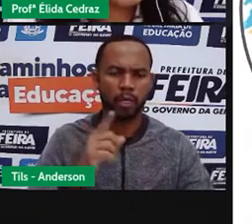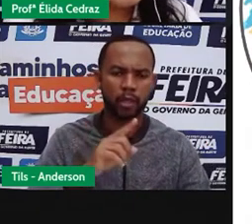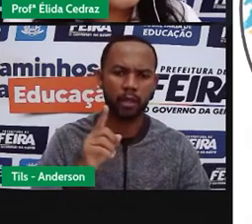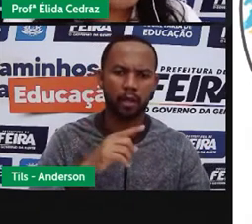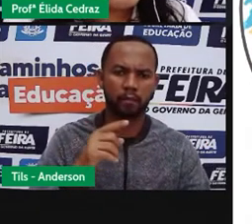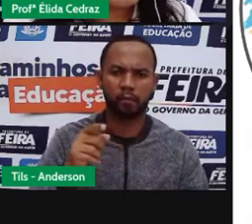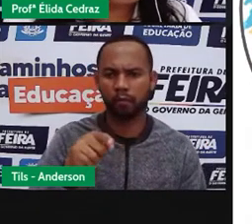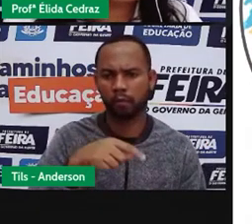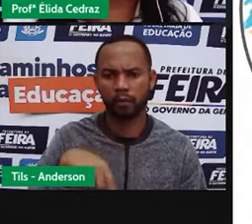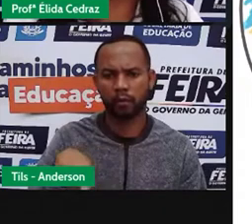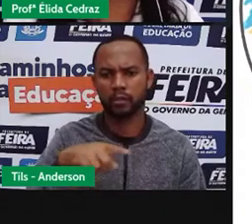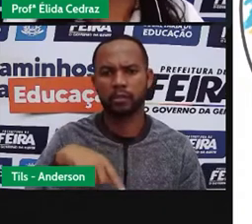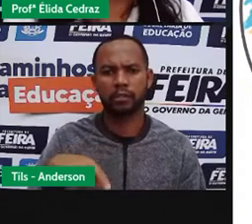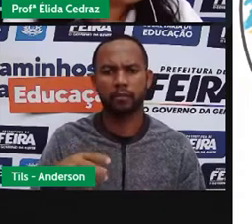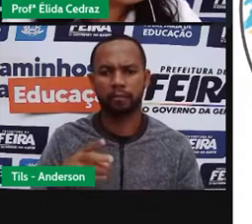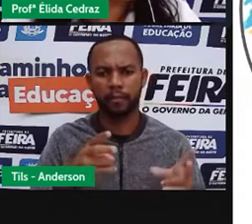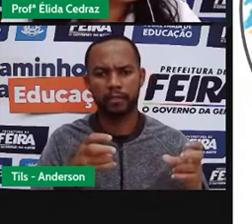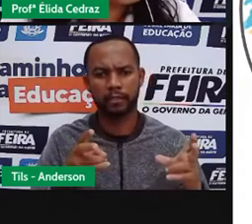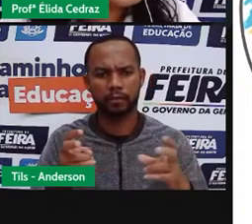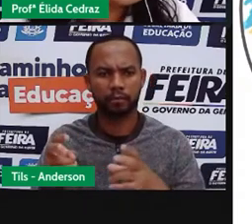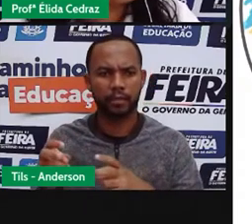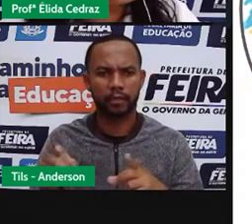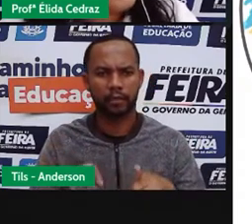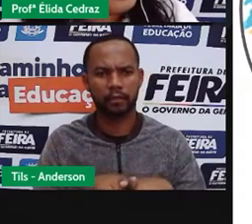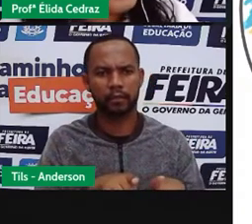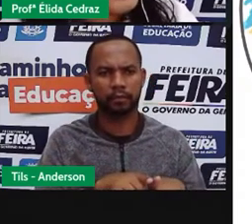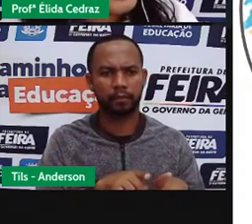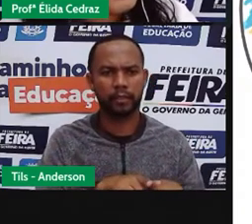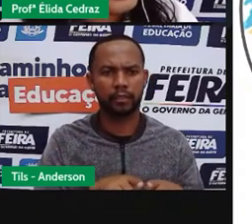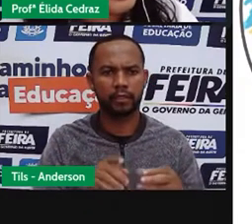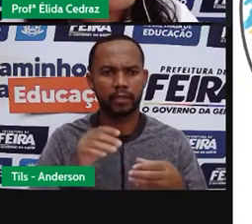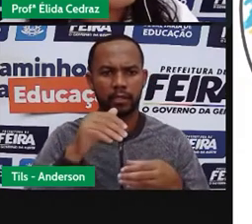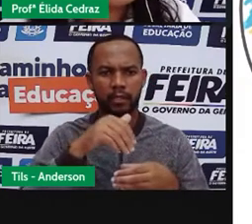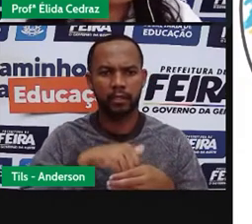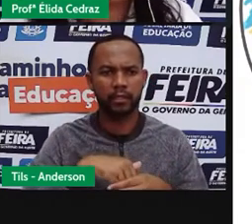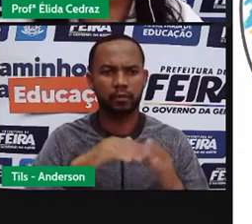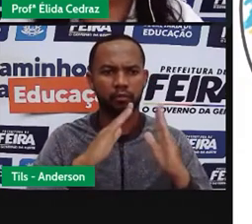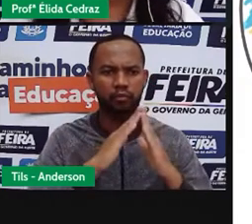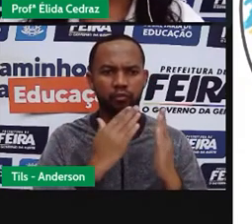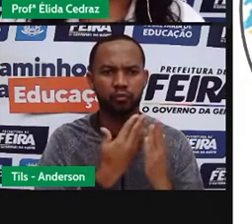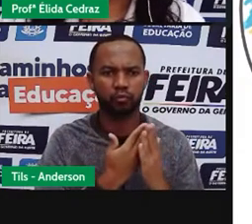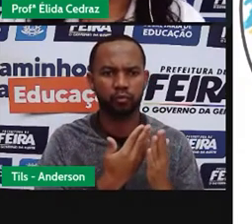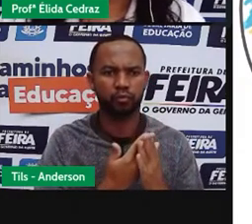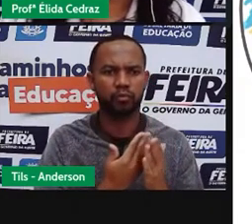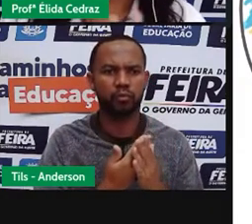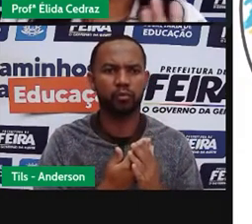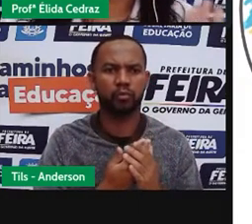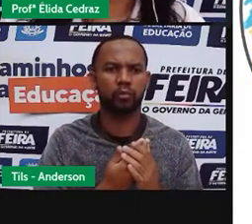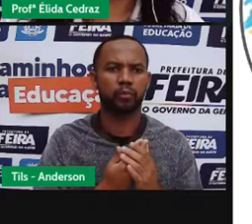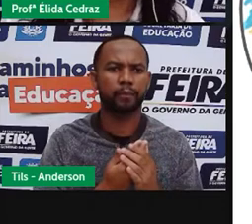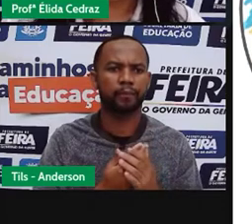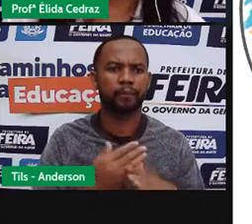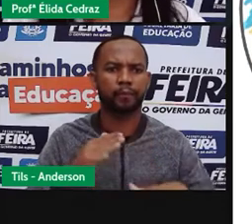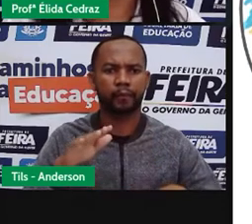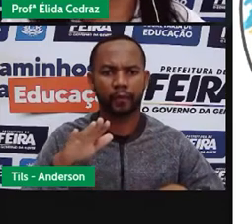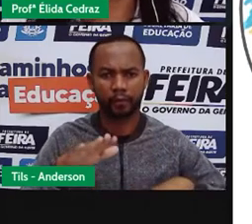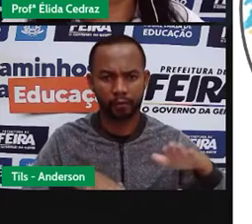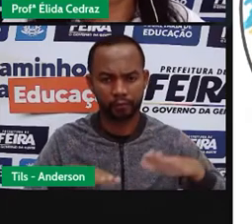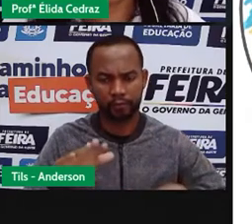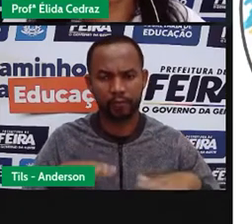perceber, mesmo que esteja dentro da sala de aula, essa mudança